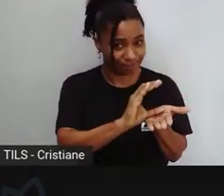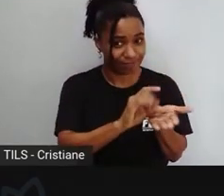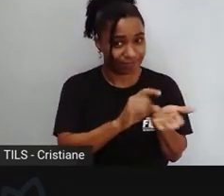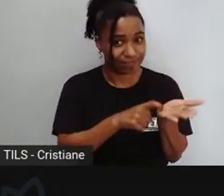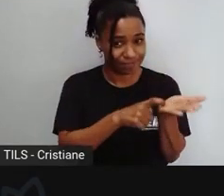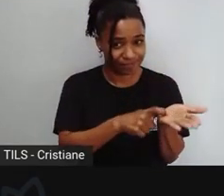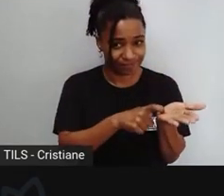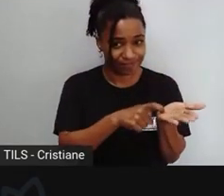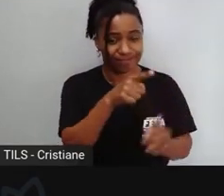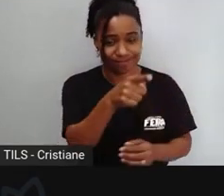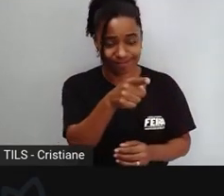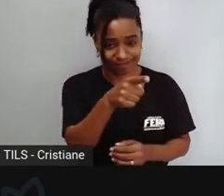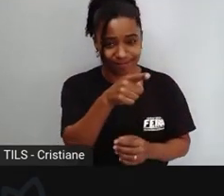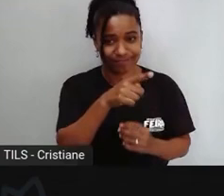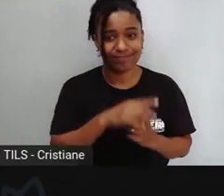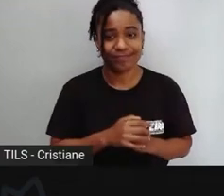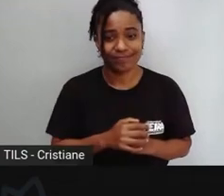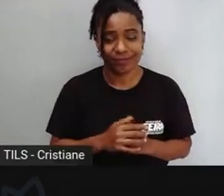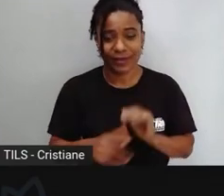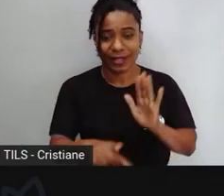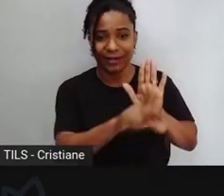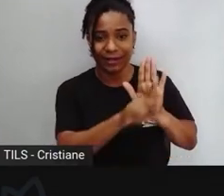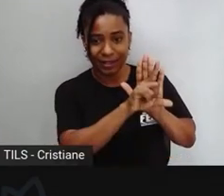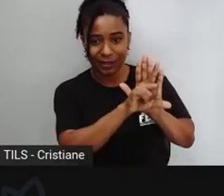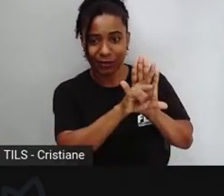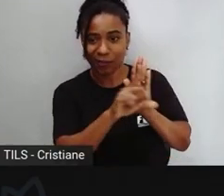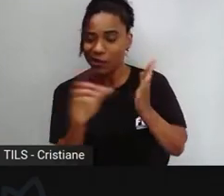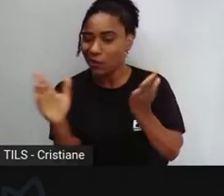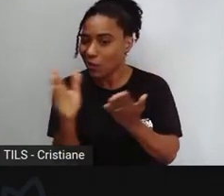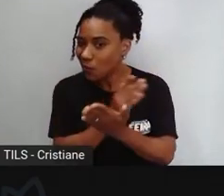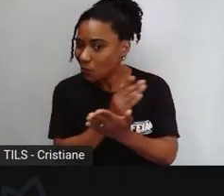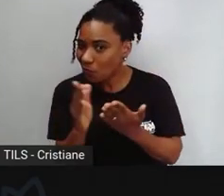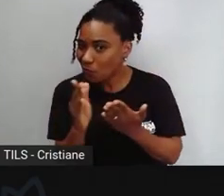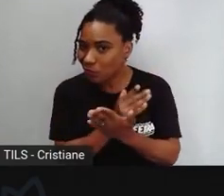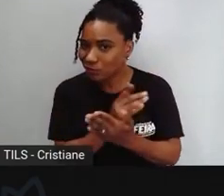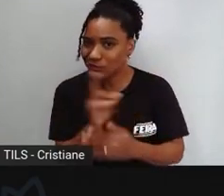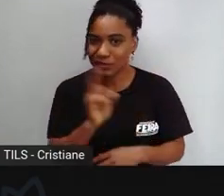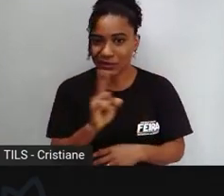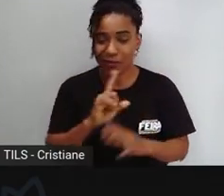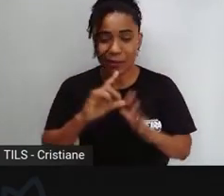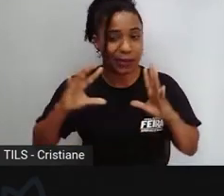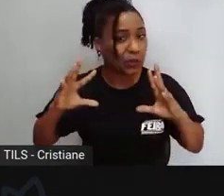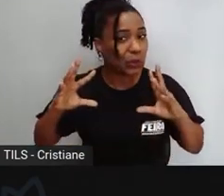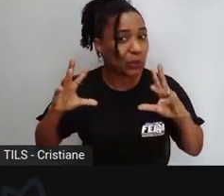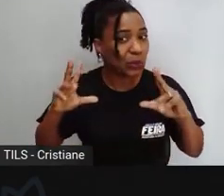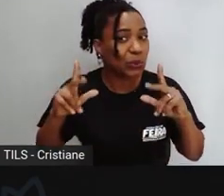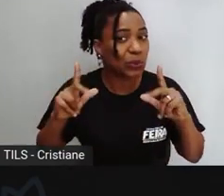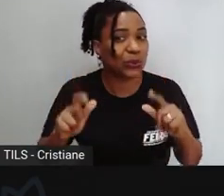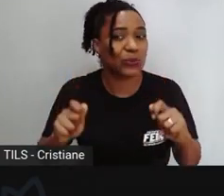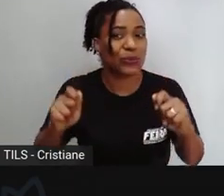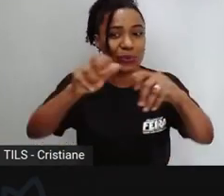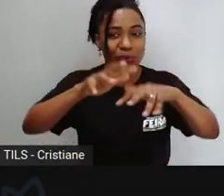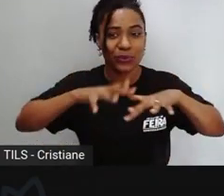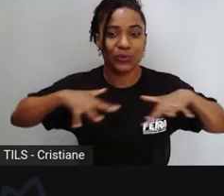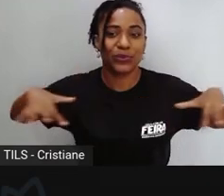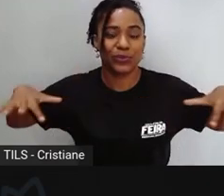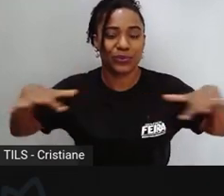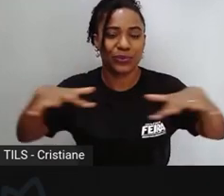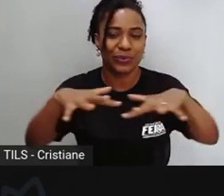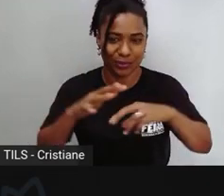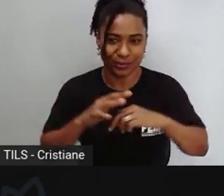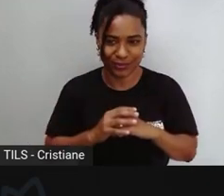alguns ela é para todos e o meio